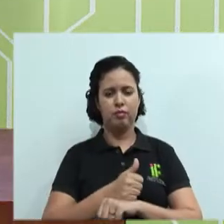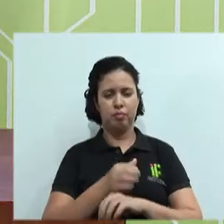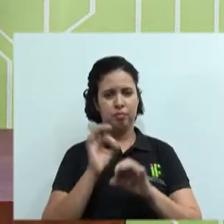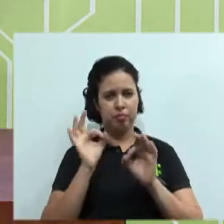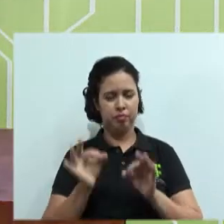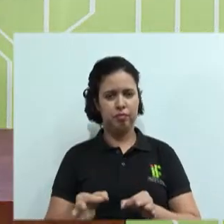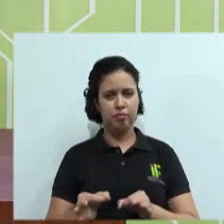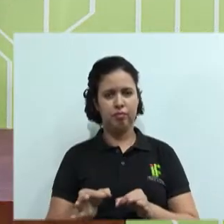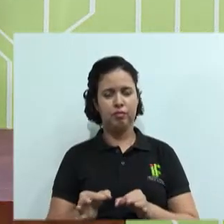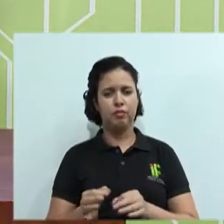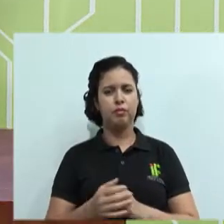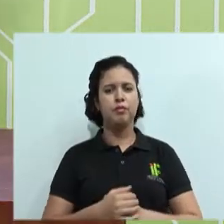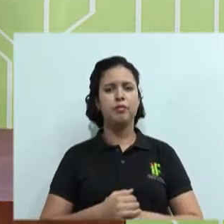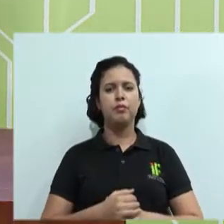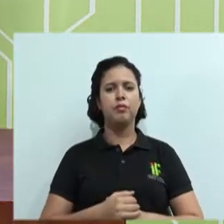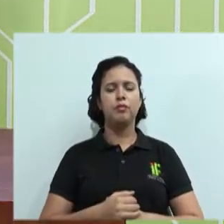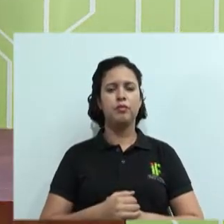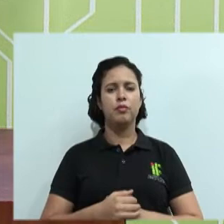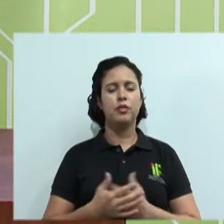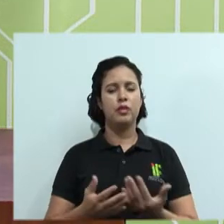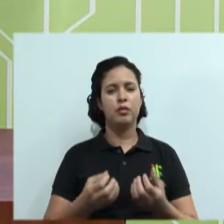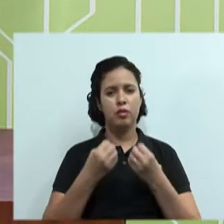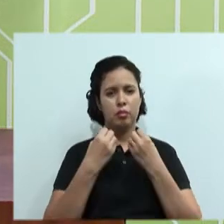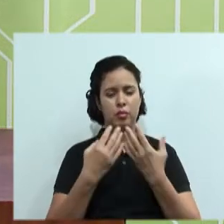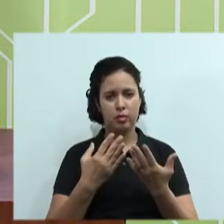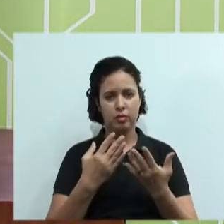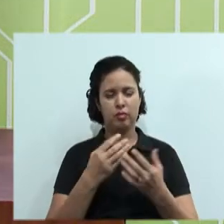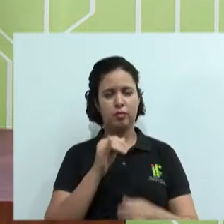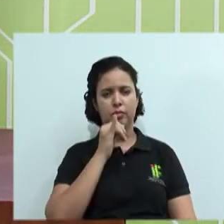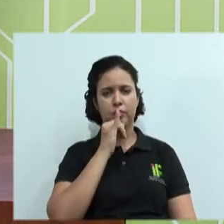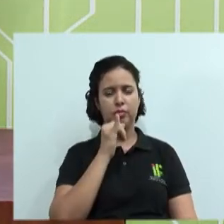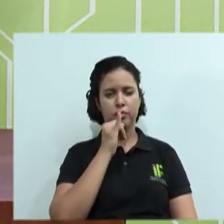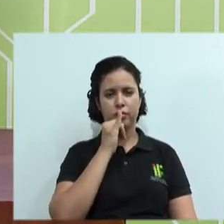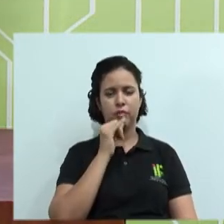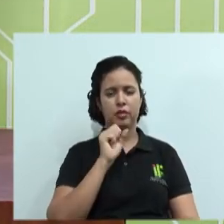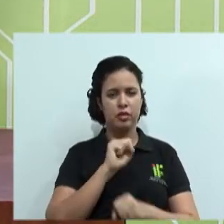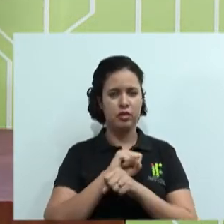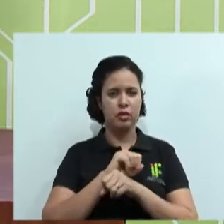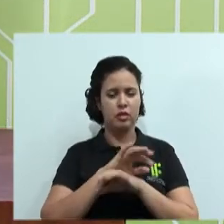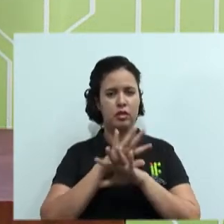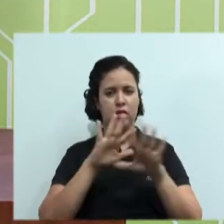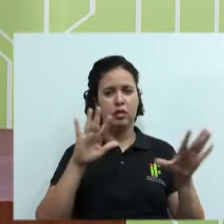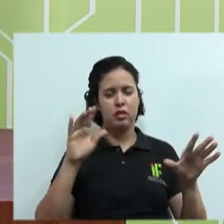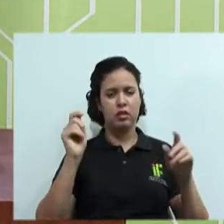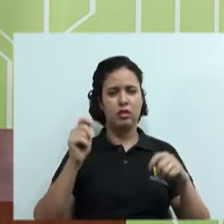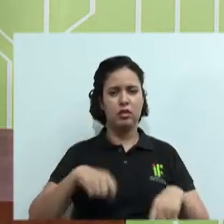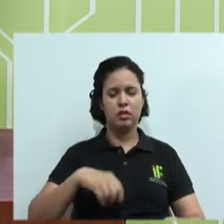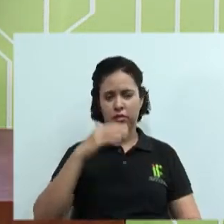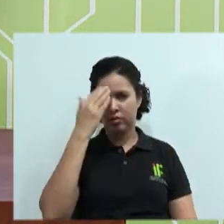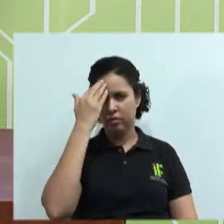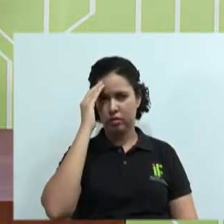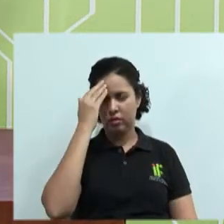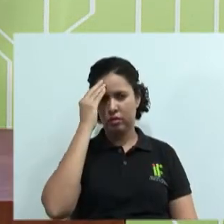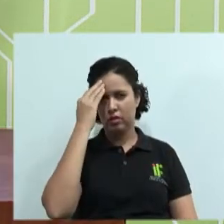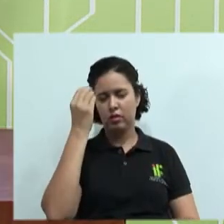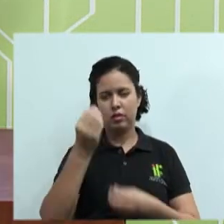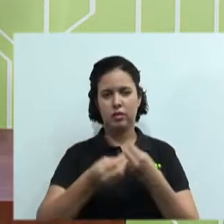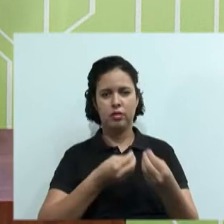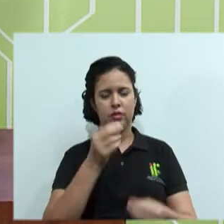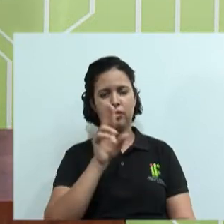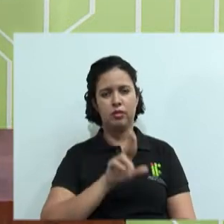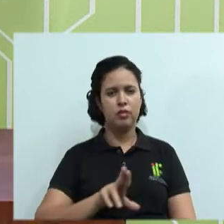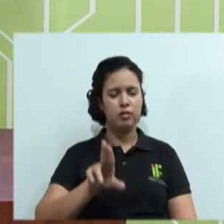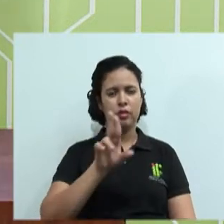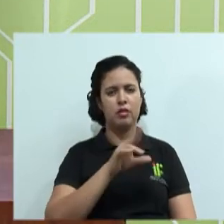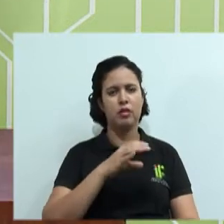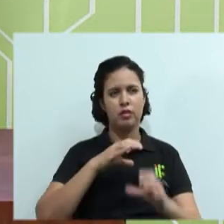Gente, então eu creio que ficou legal para você esse exemplo aí. Ficou bem chamativo, deu para entender aí como é que foi aplicado aí